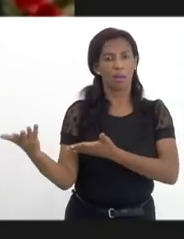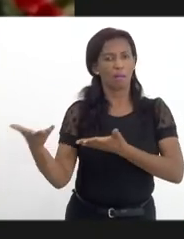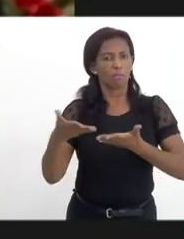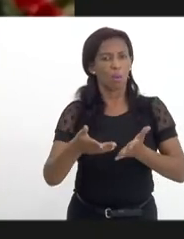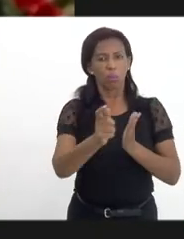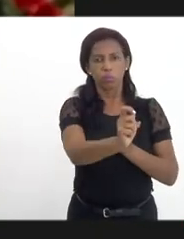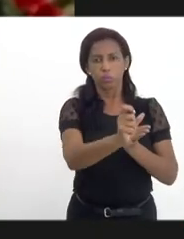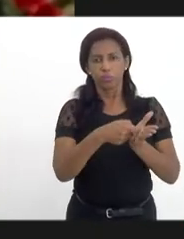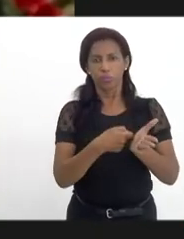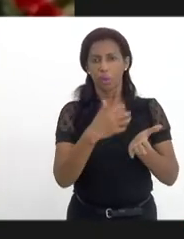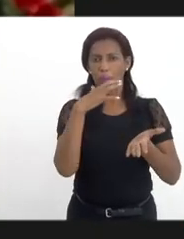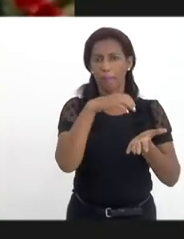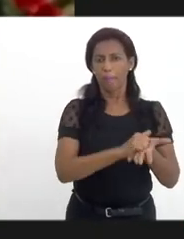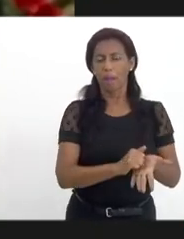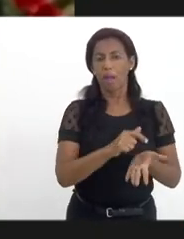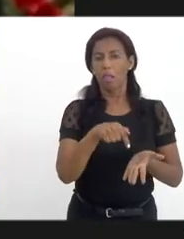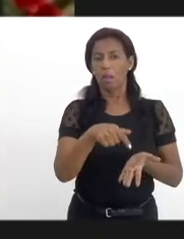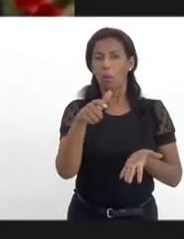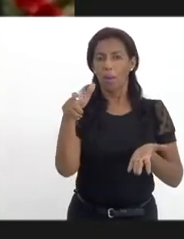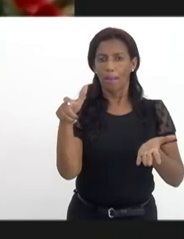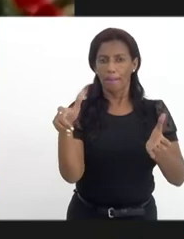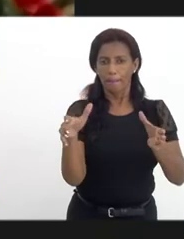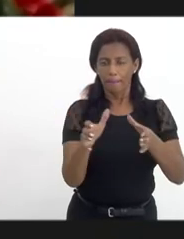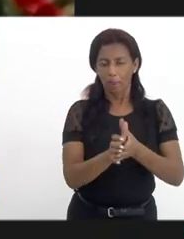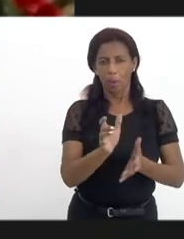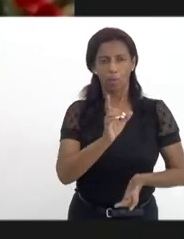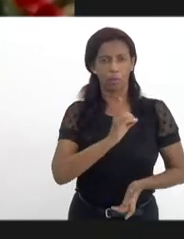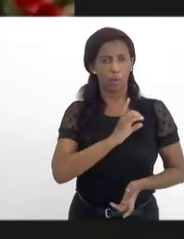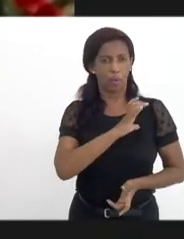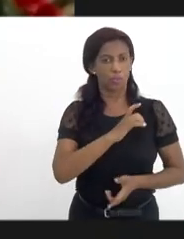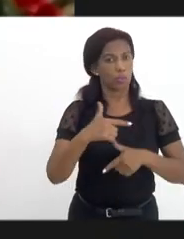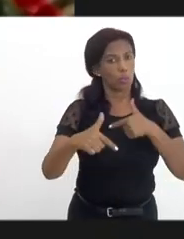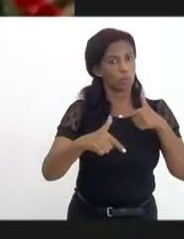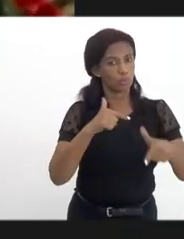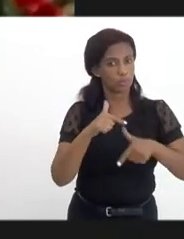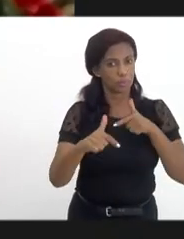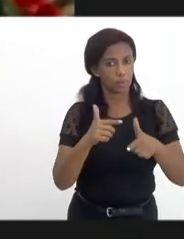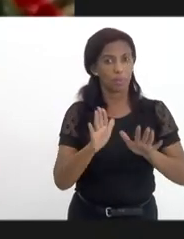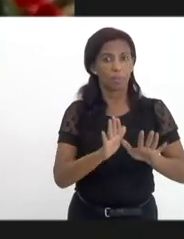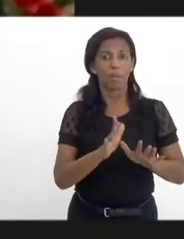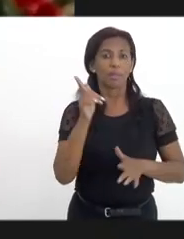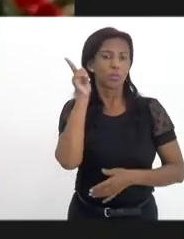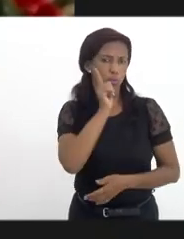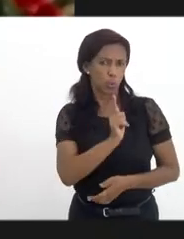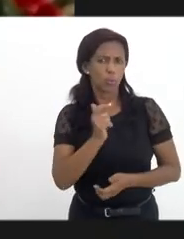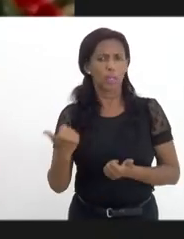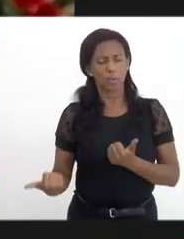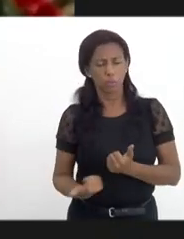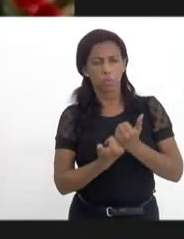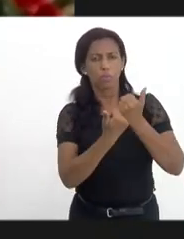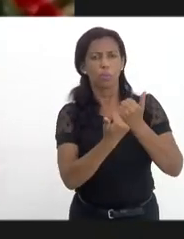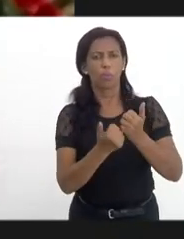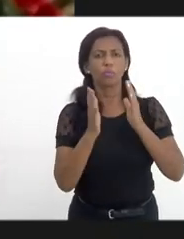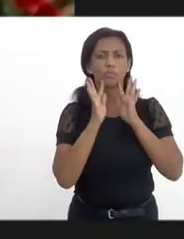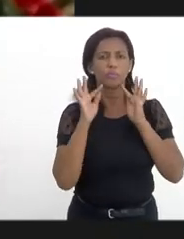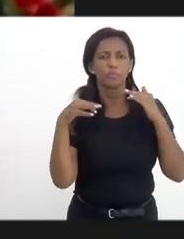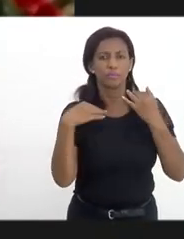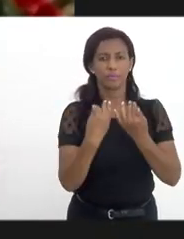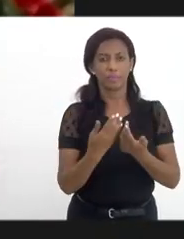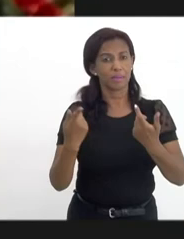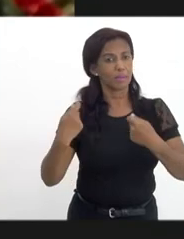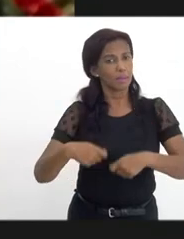cadastrados, não sejam atendidos no nosso município, no nosso serviço, mas que a gente consegue dar um suporte para essa família